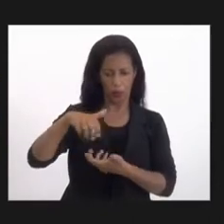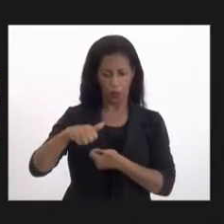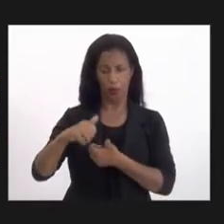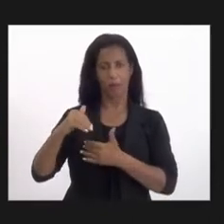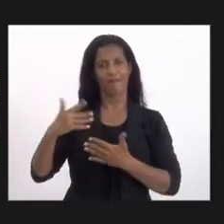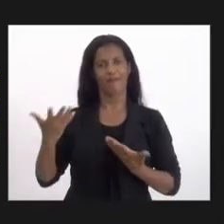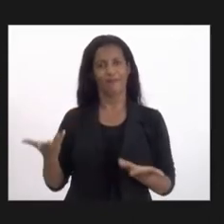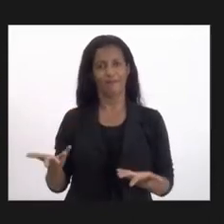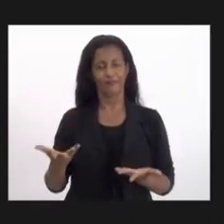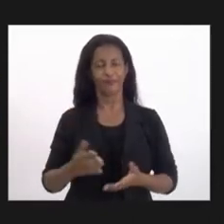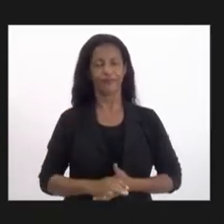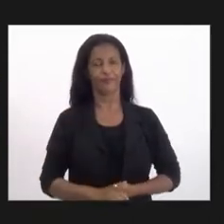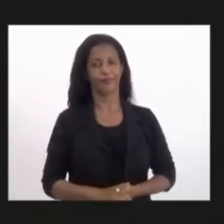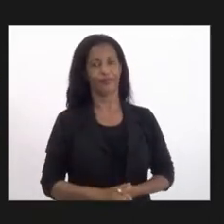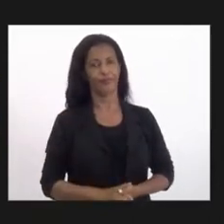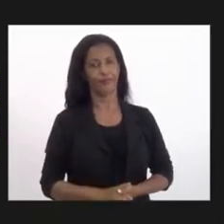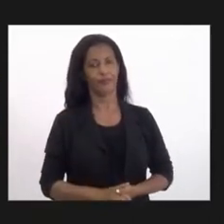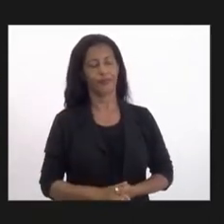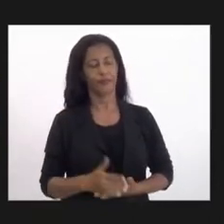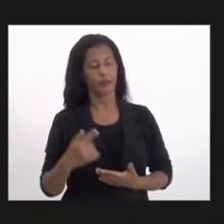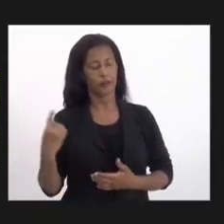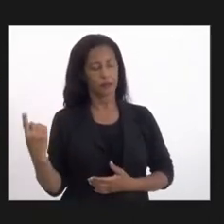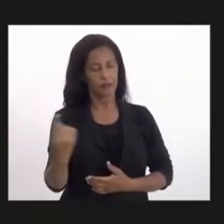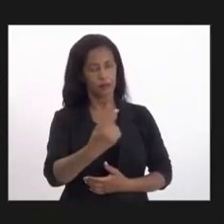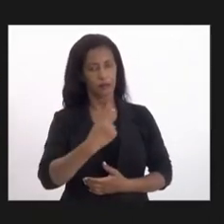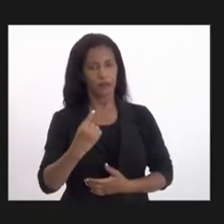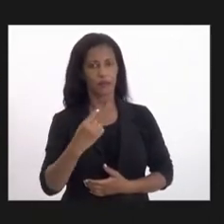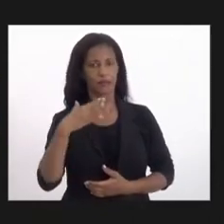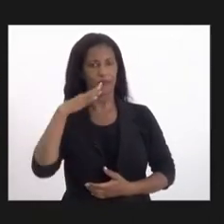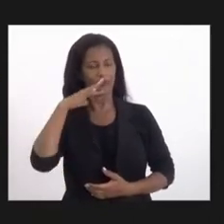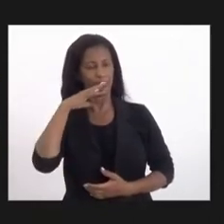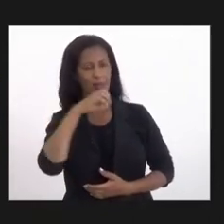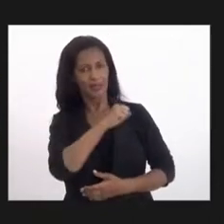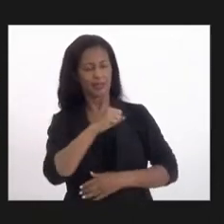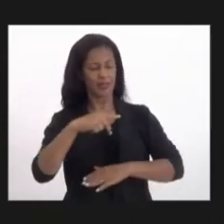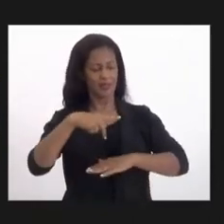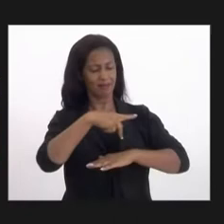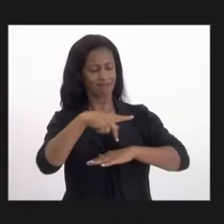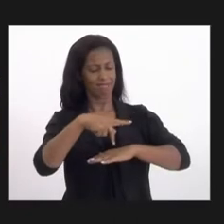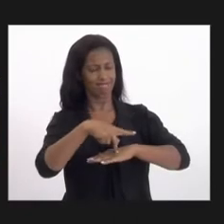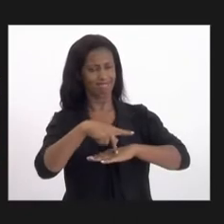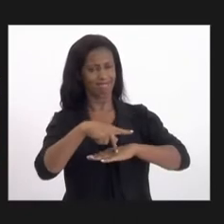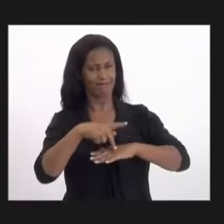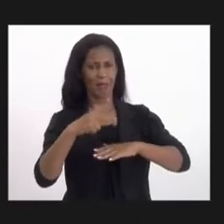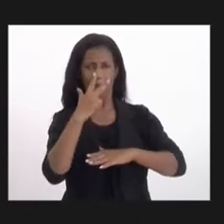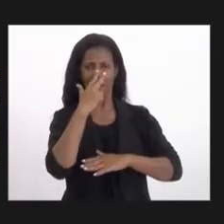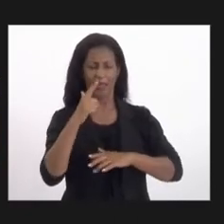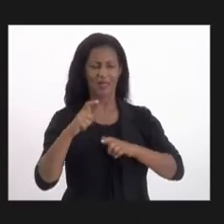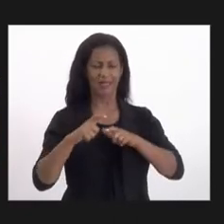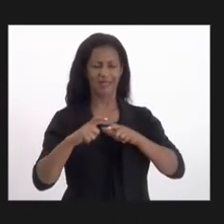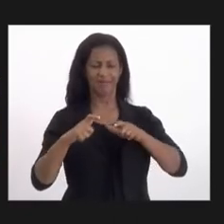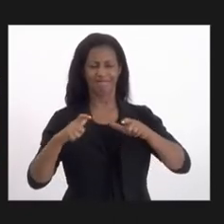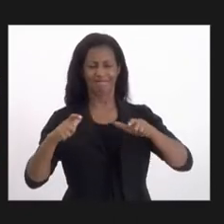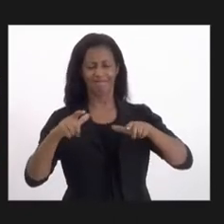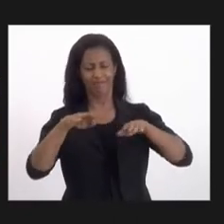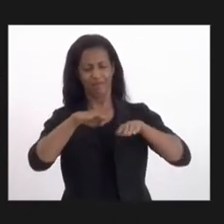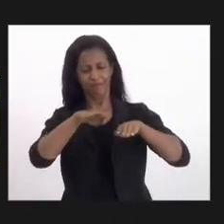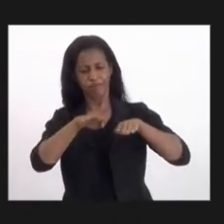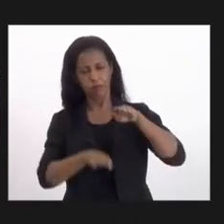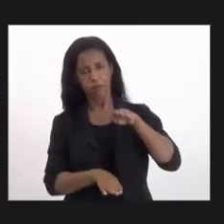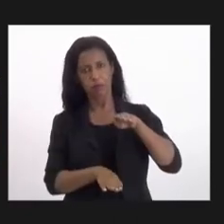Então, a gente percebe que o país está aumentando a desigualdade, está